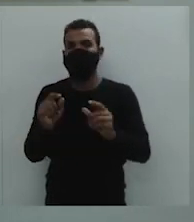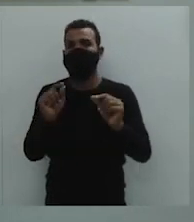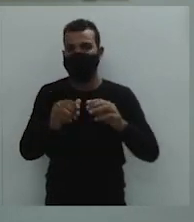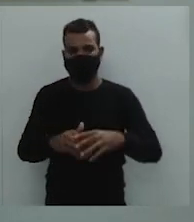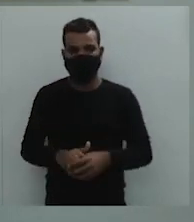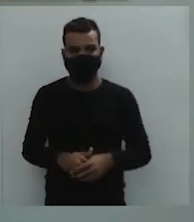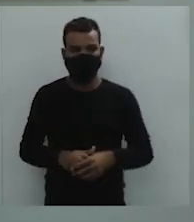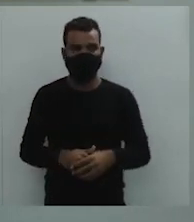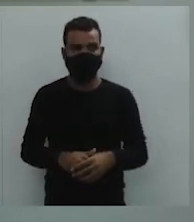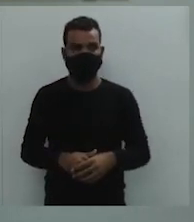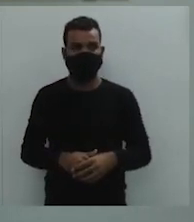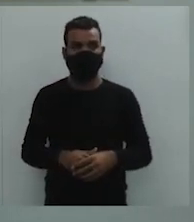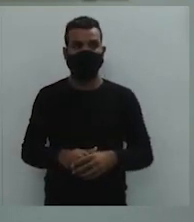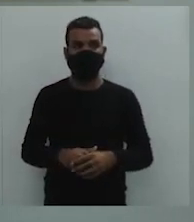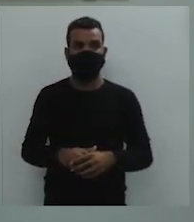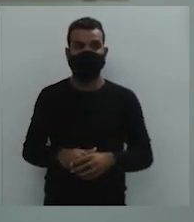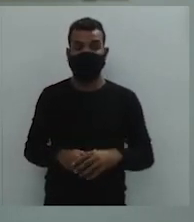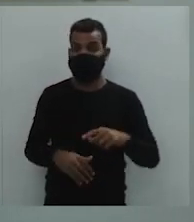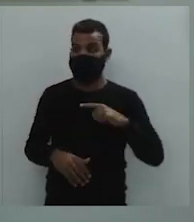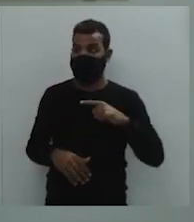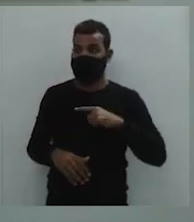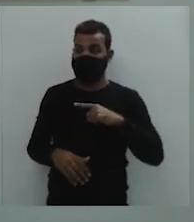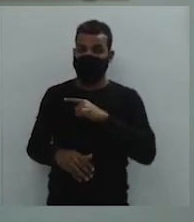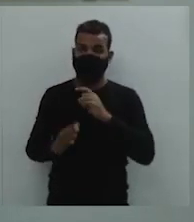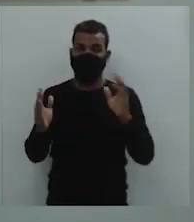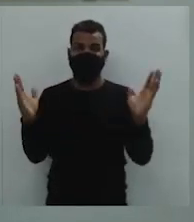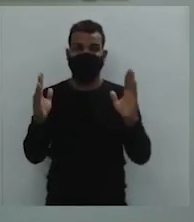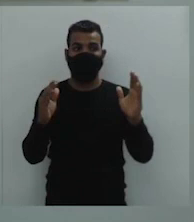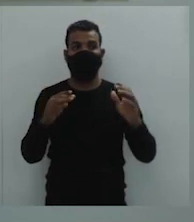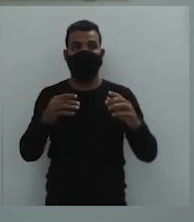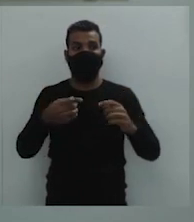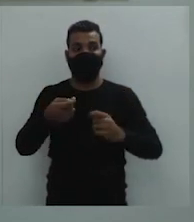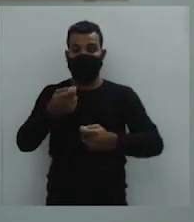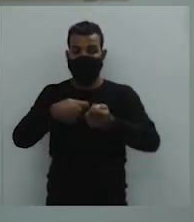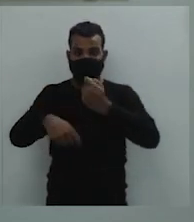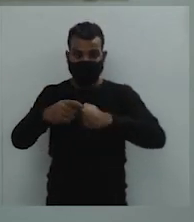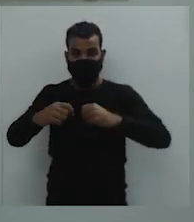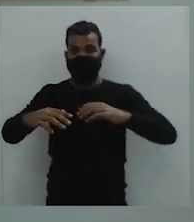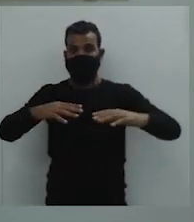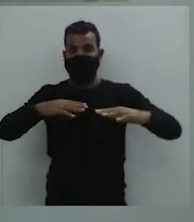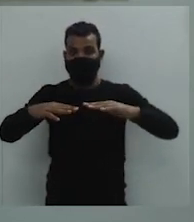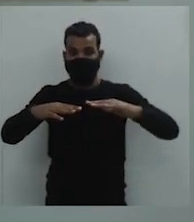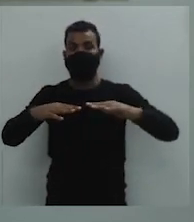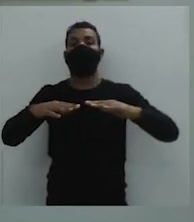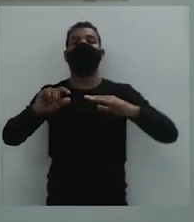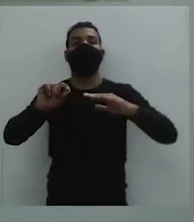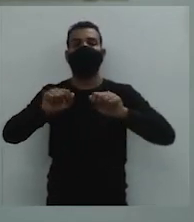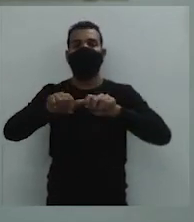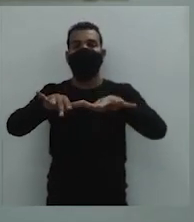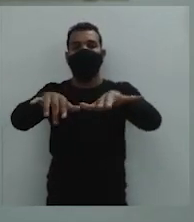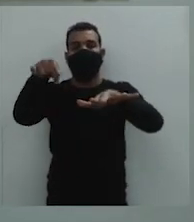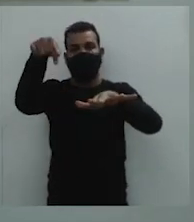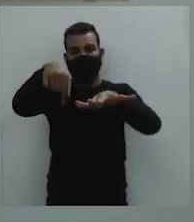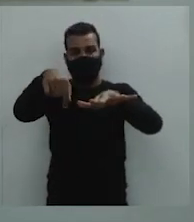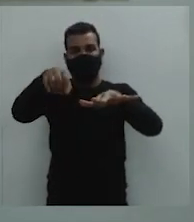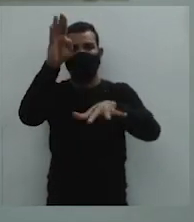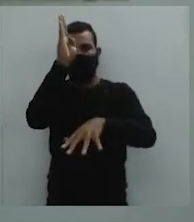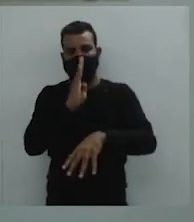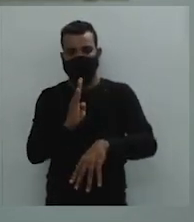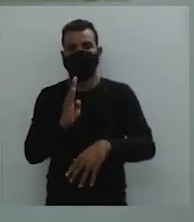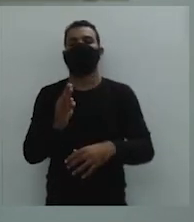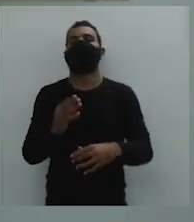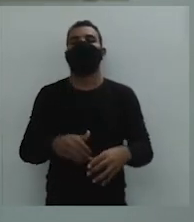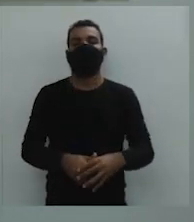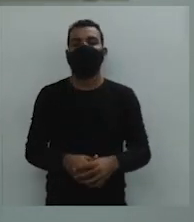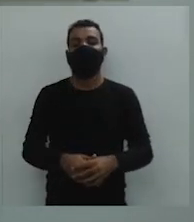relação entre elas, as atividades econômicas e o movimento expansionista no nosso território brasileiro.